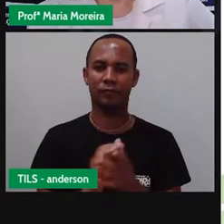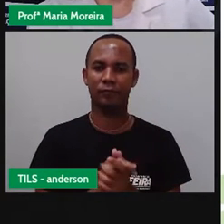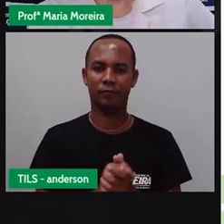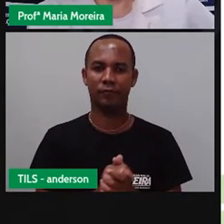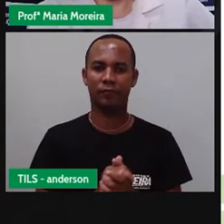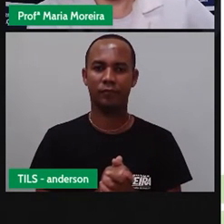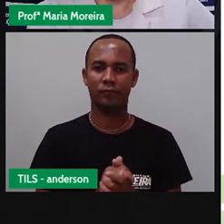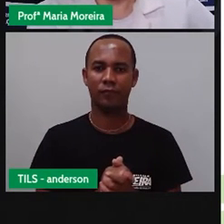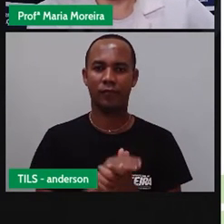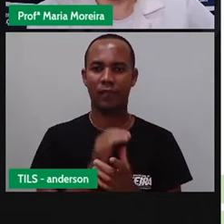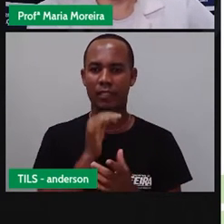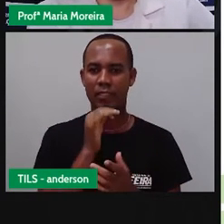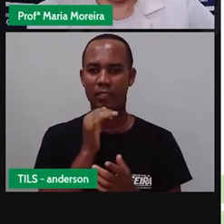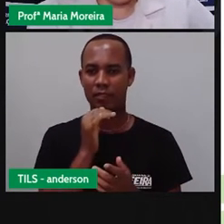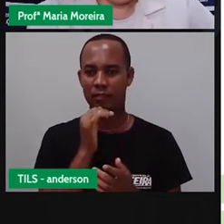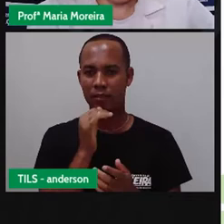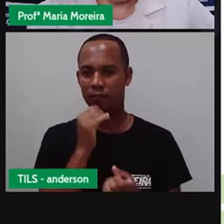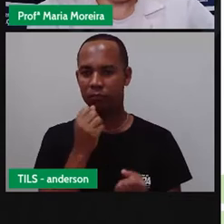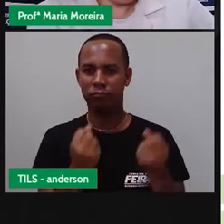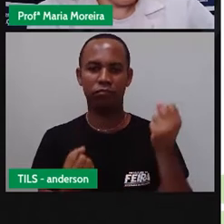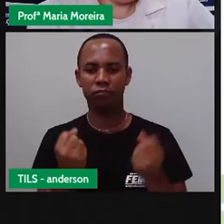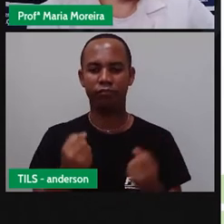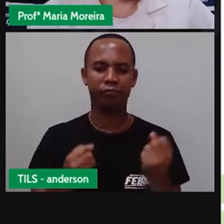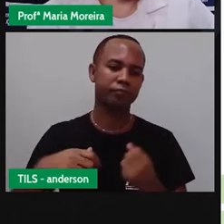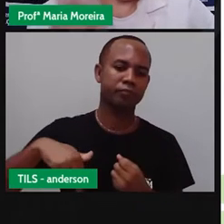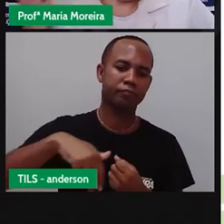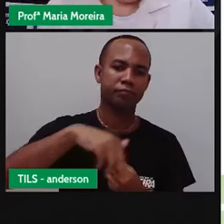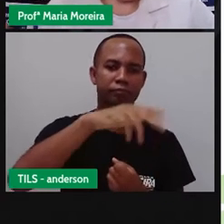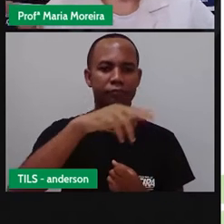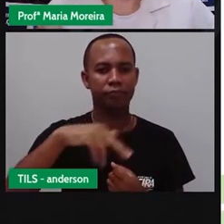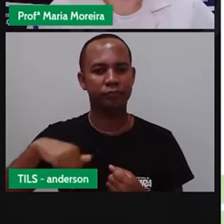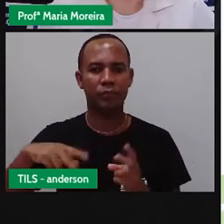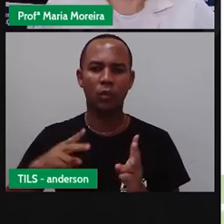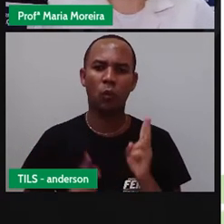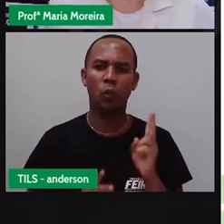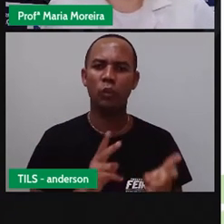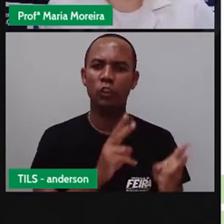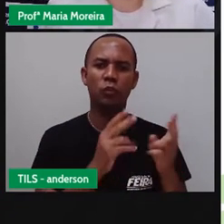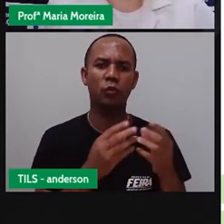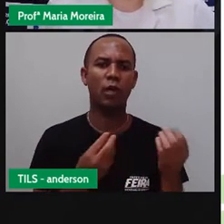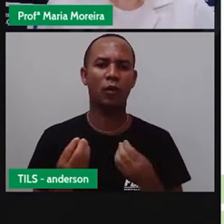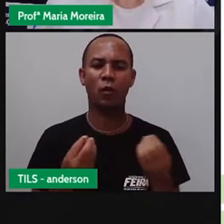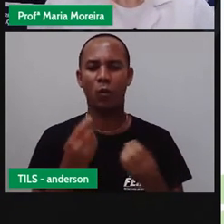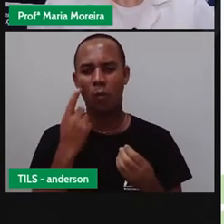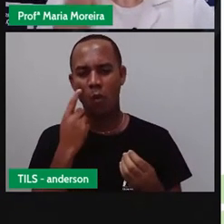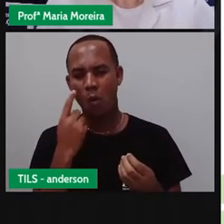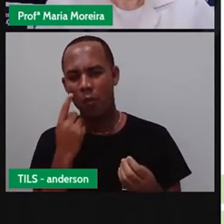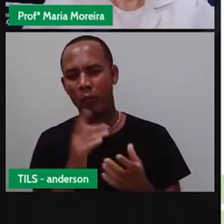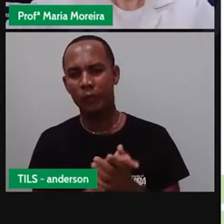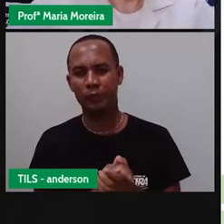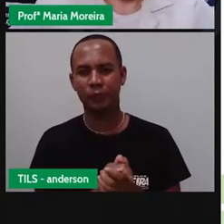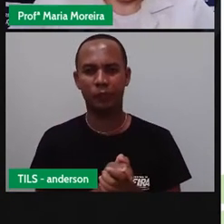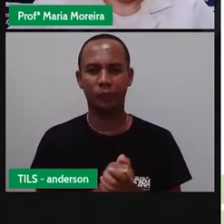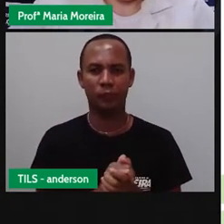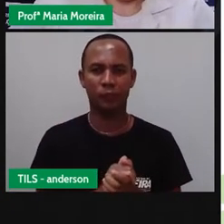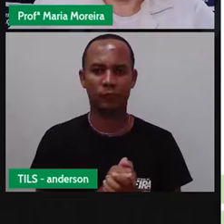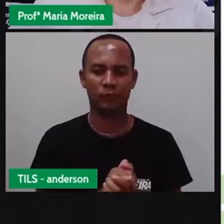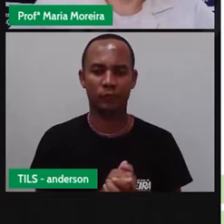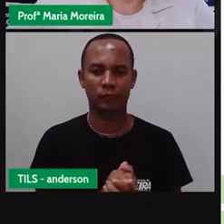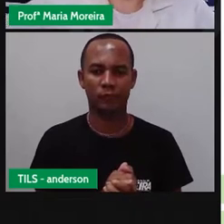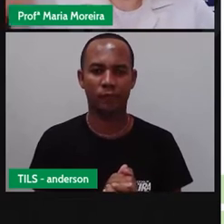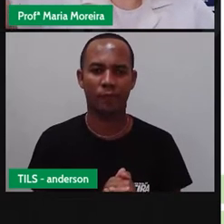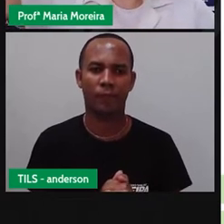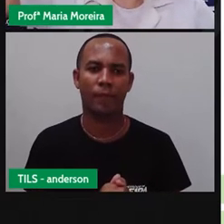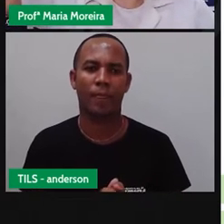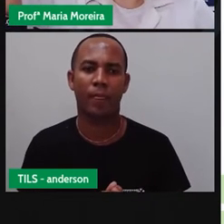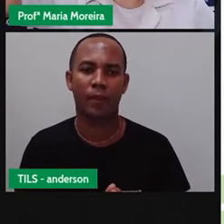Meios de locomoção, né? Vamos continuar aí com a nossa temática da semana, né? Pró-Maria e Anderson,